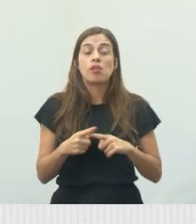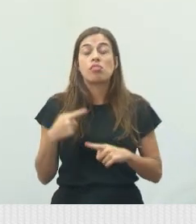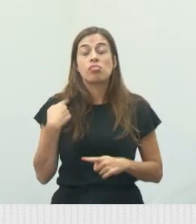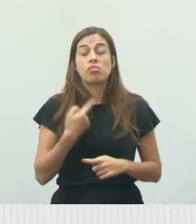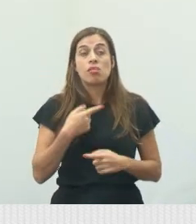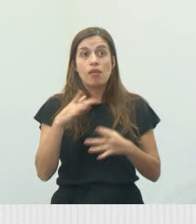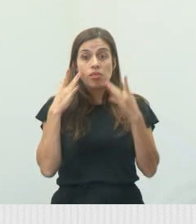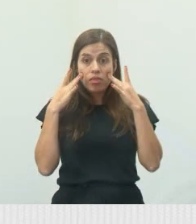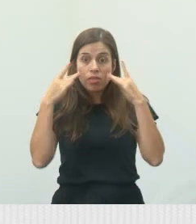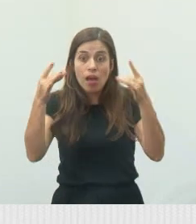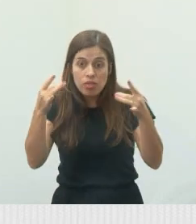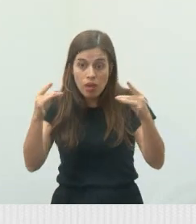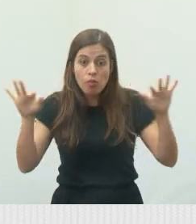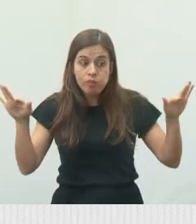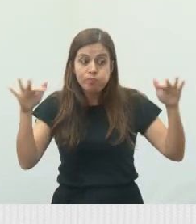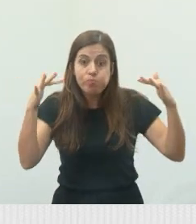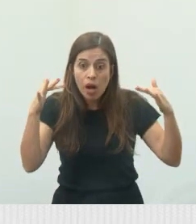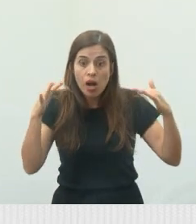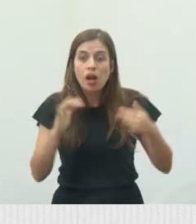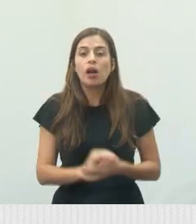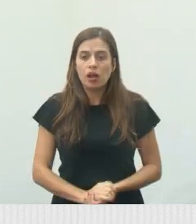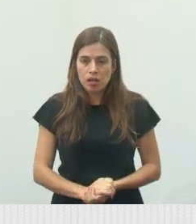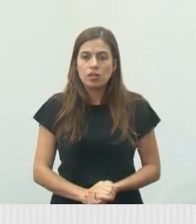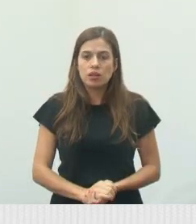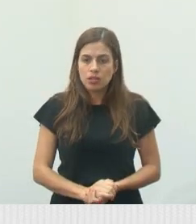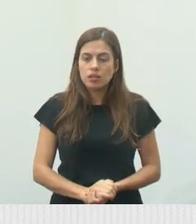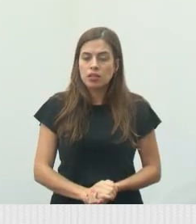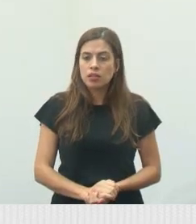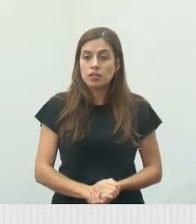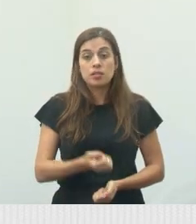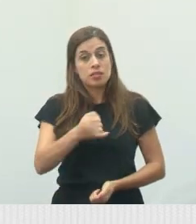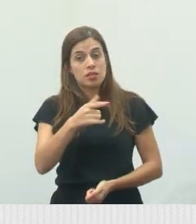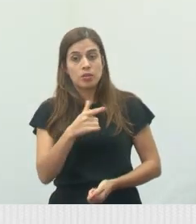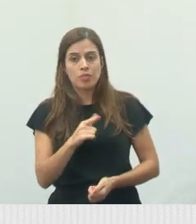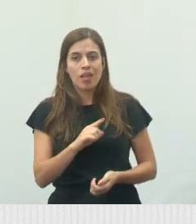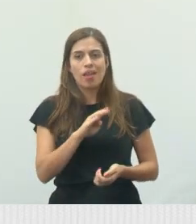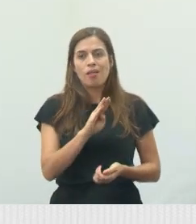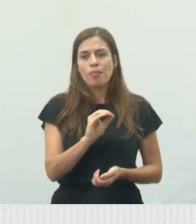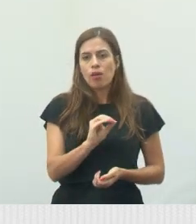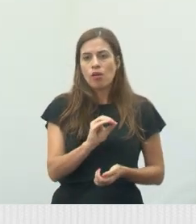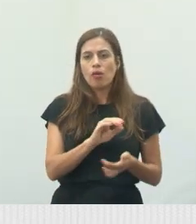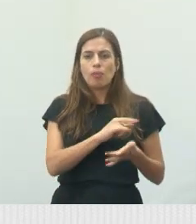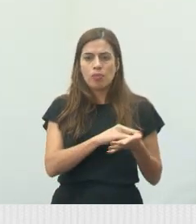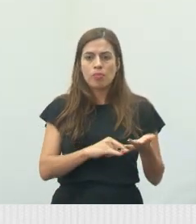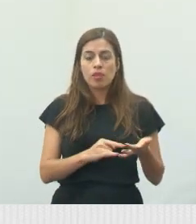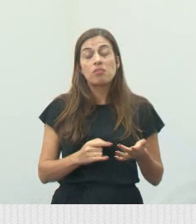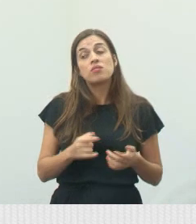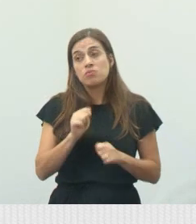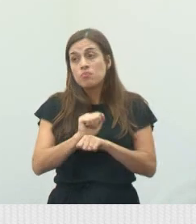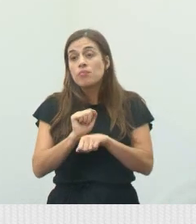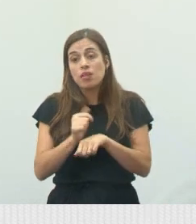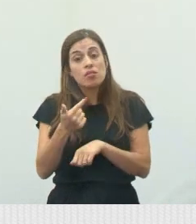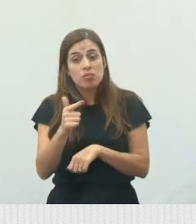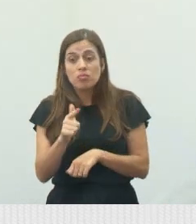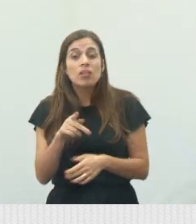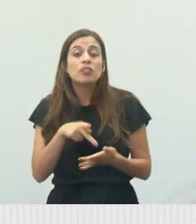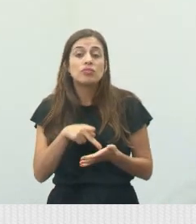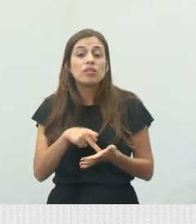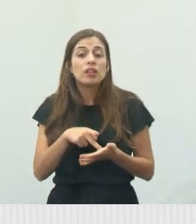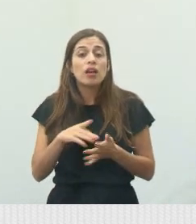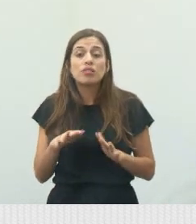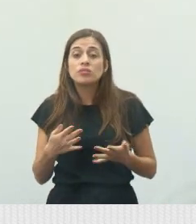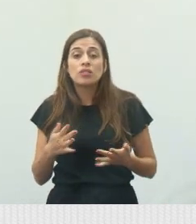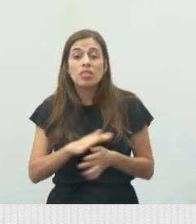alerta, nos chama a atenção. Então, se não tem boletim de ocorrência, espero que não tenha, de fato,